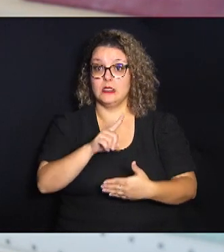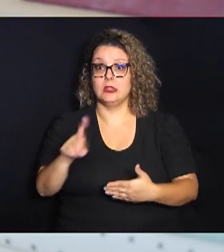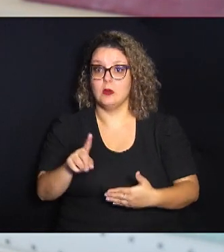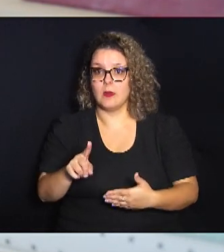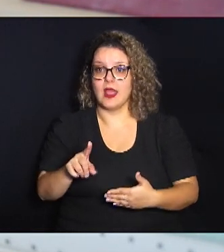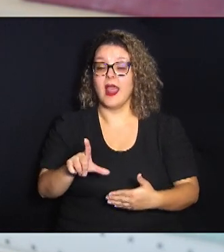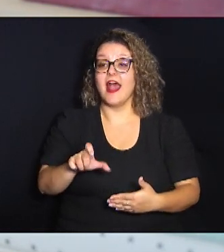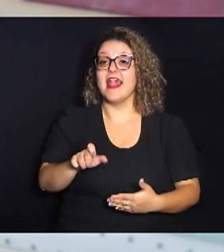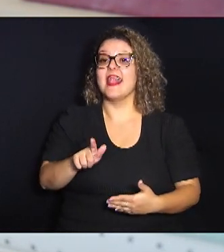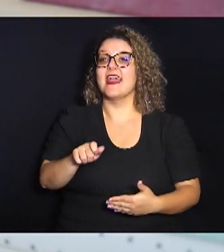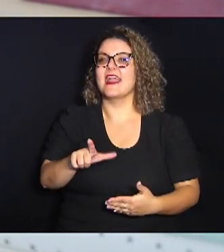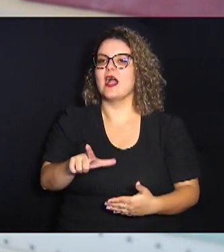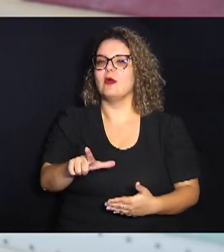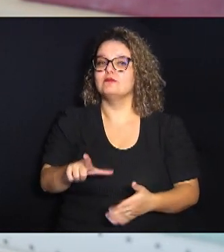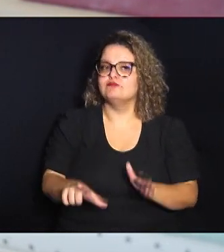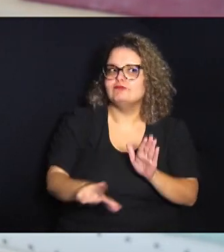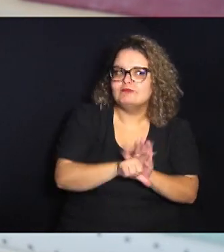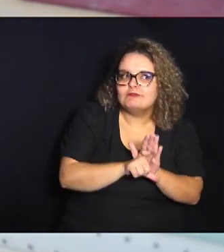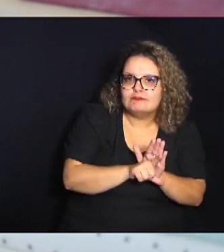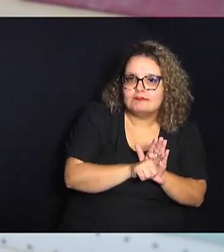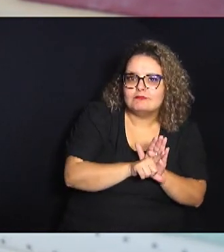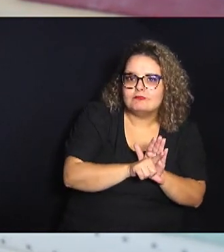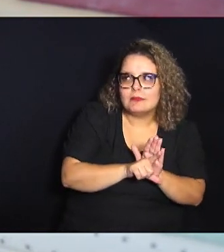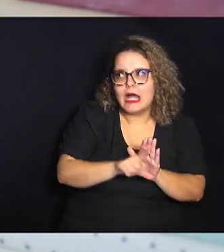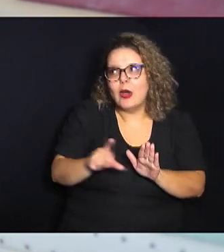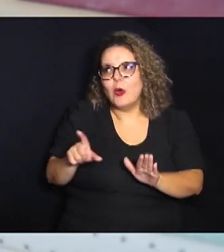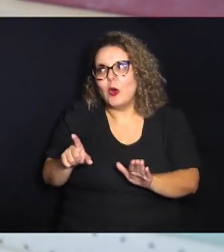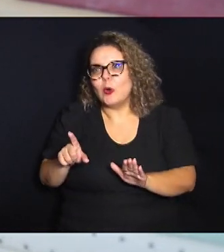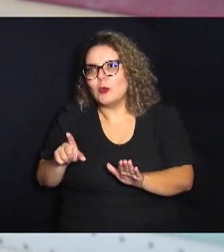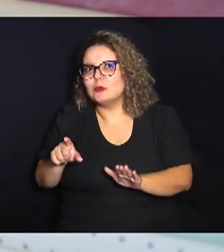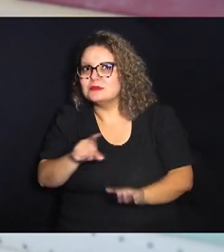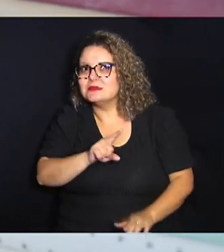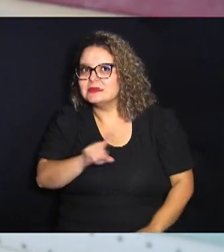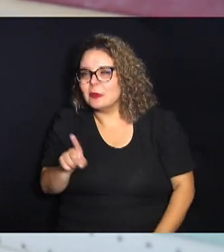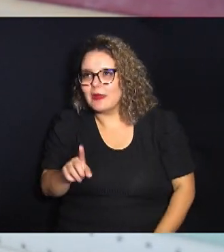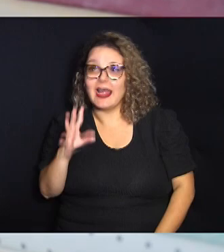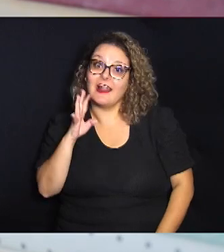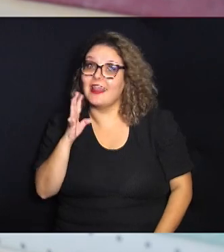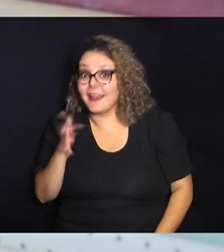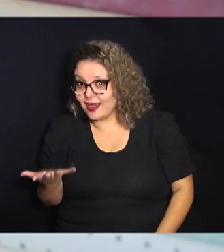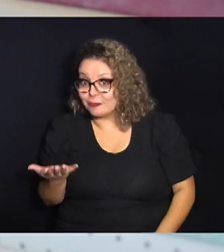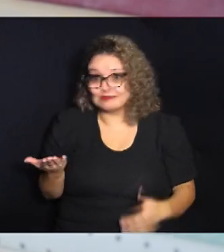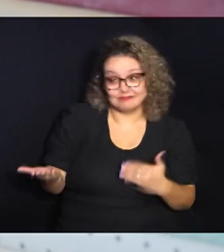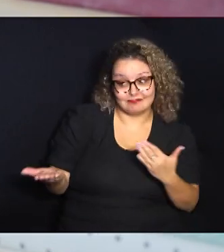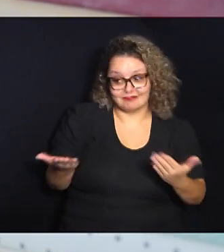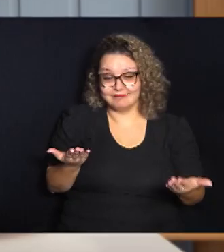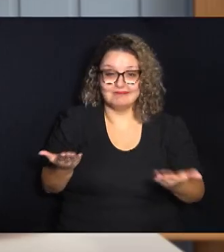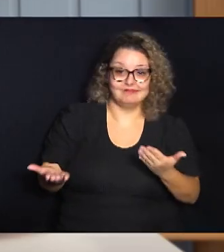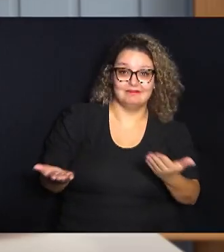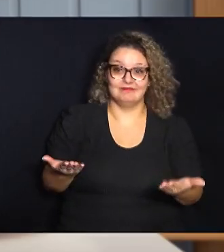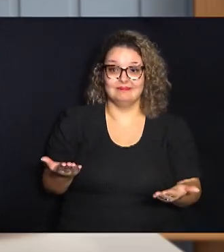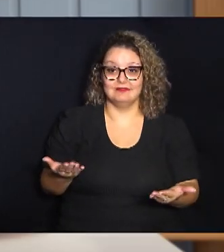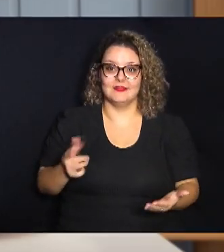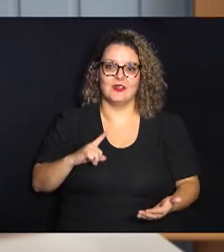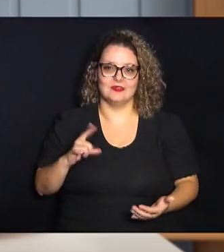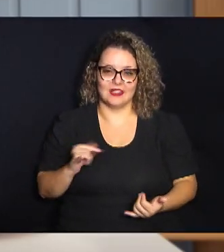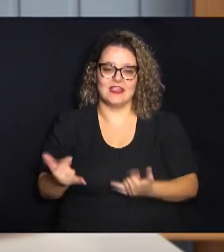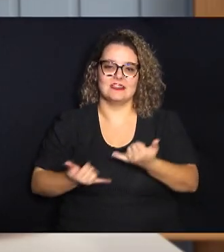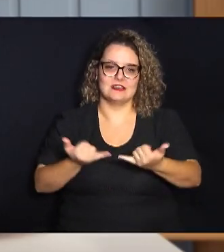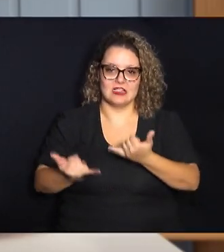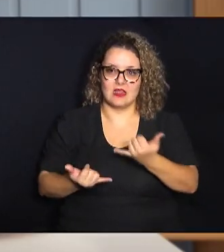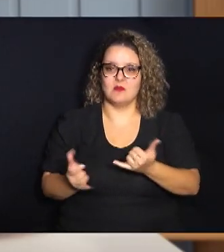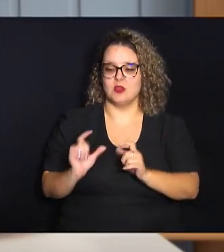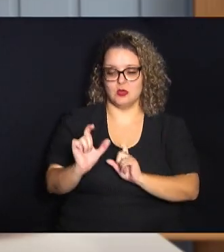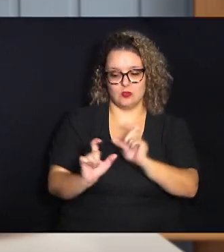não é legal no sentido de não é chato ou é legal de ser ilegal então tem essas brincadeiras que eles fazem com jogos de